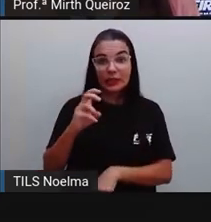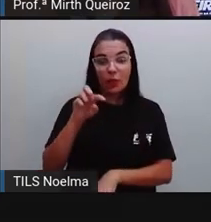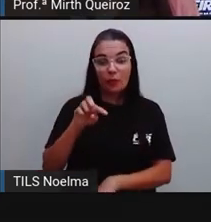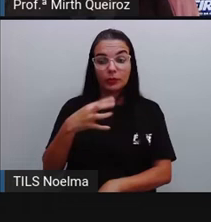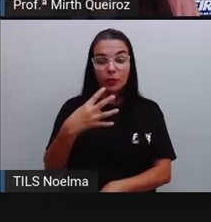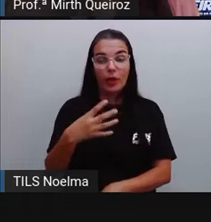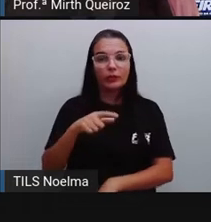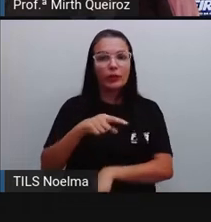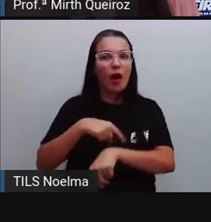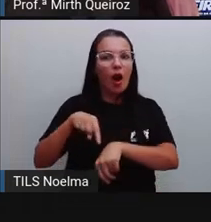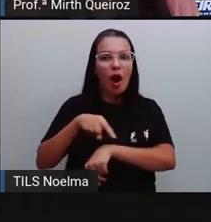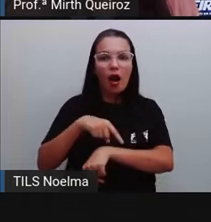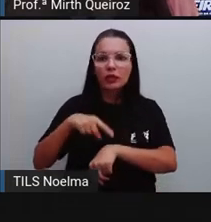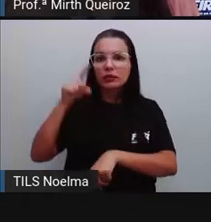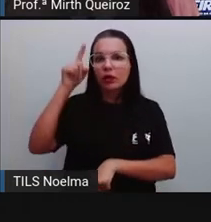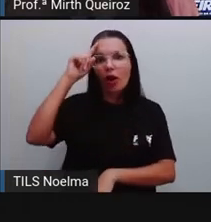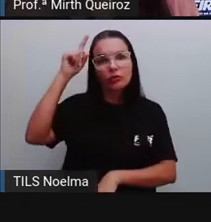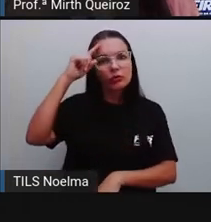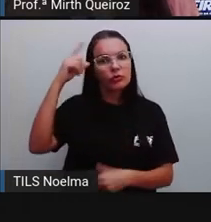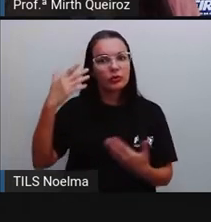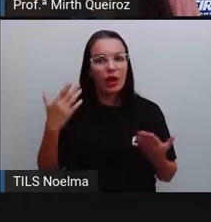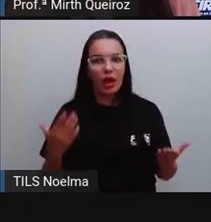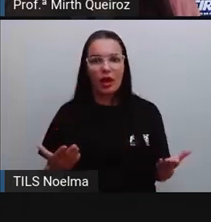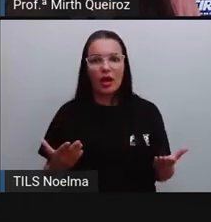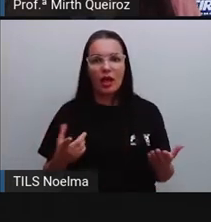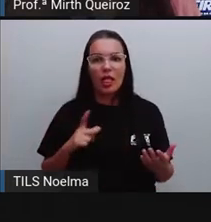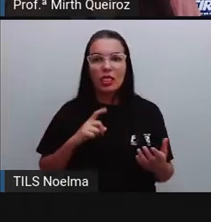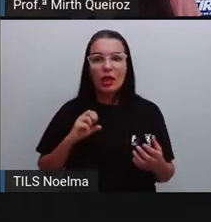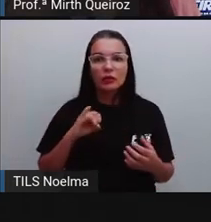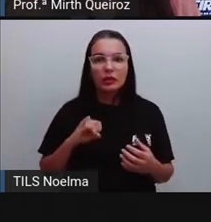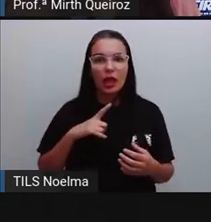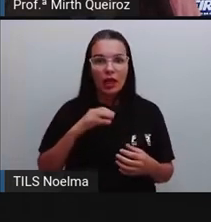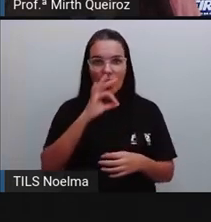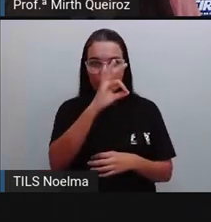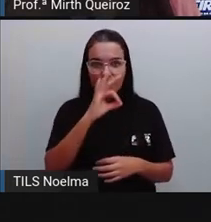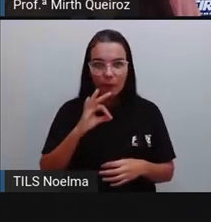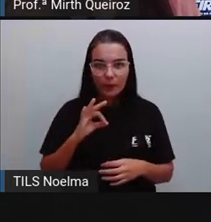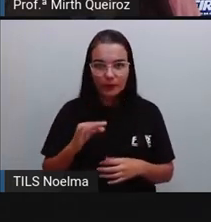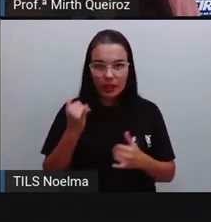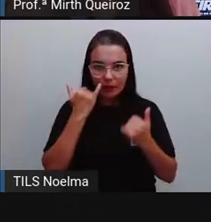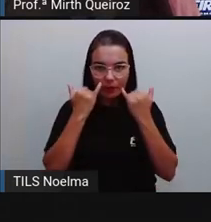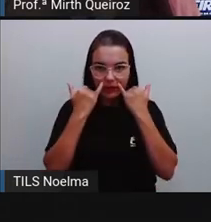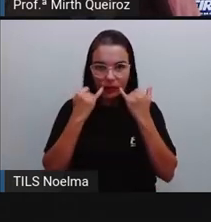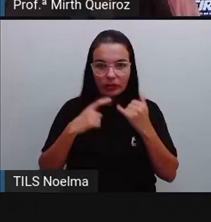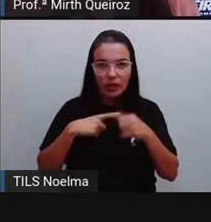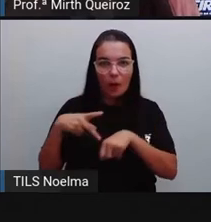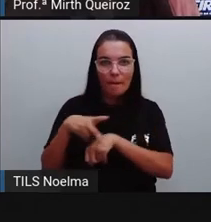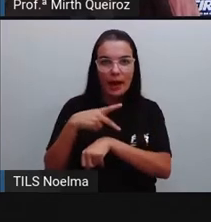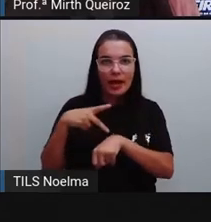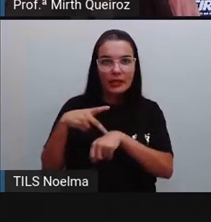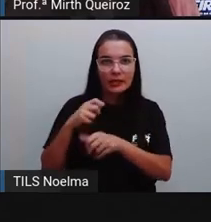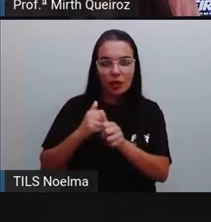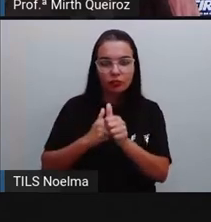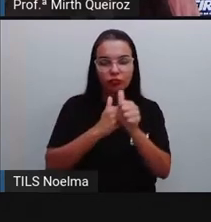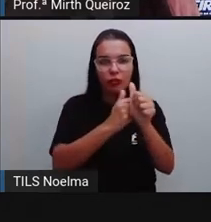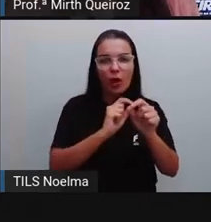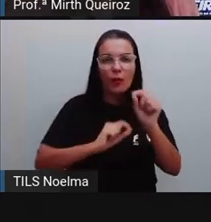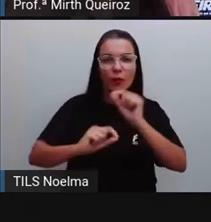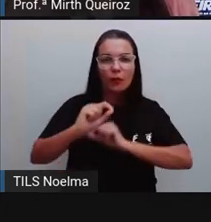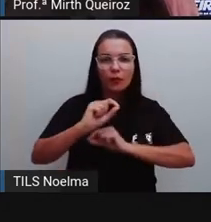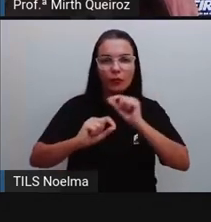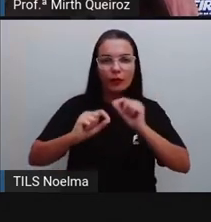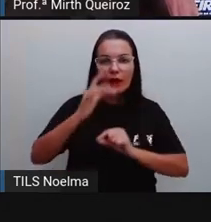,4 horas por dia. De acordo com os dados, o país é seguido pela Indonésia, que é 5,3